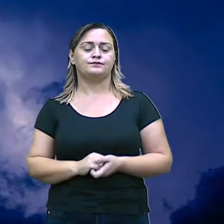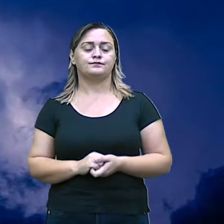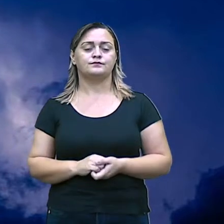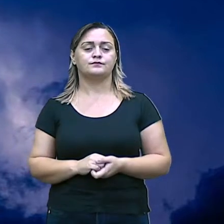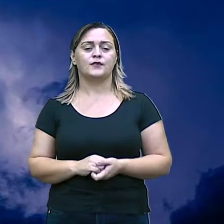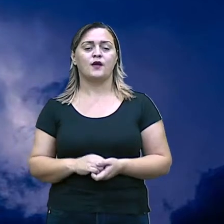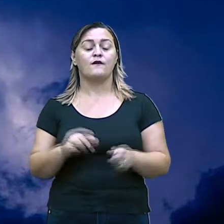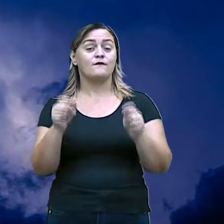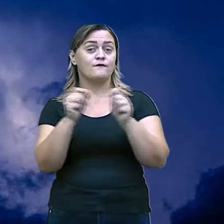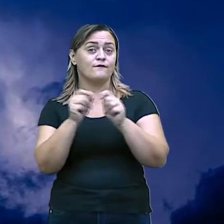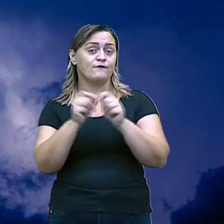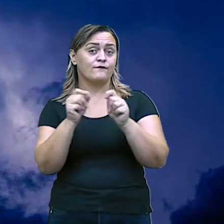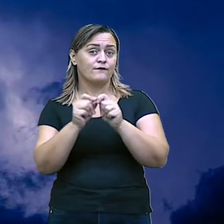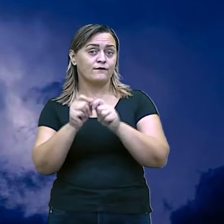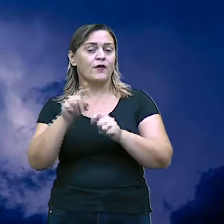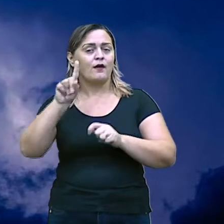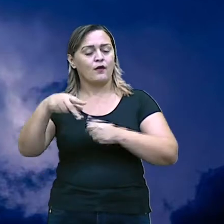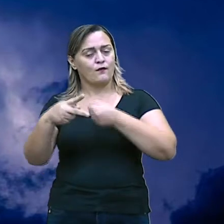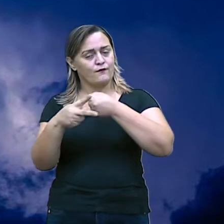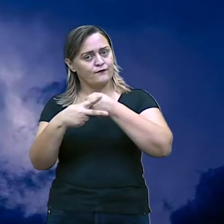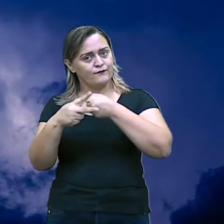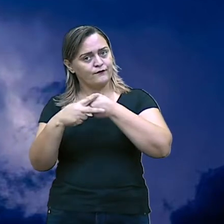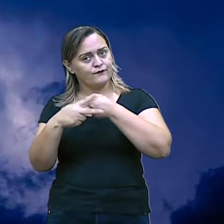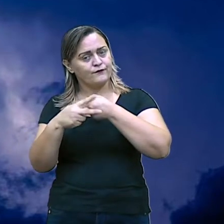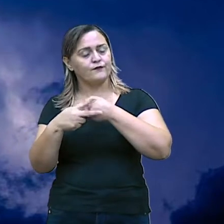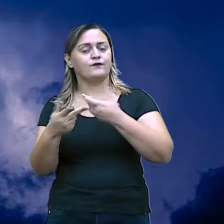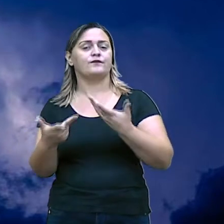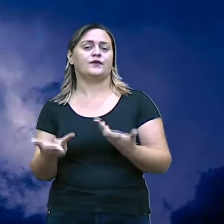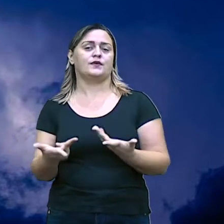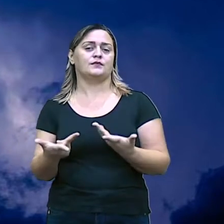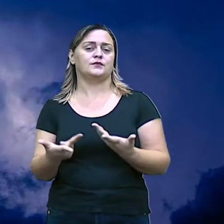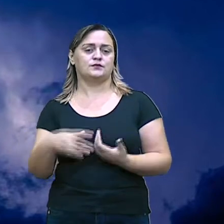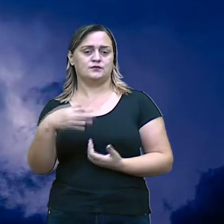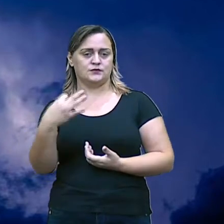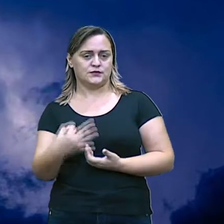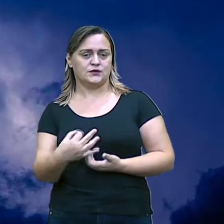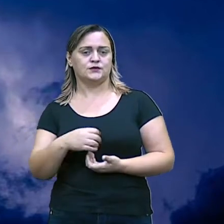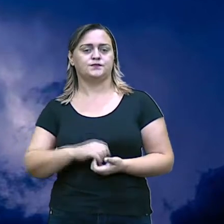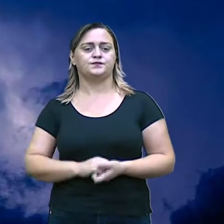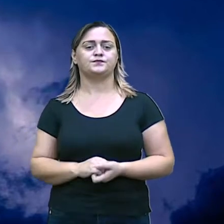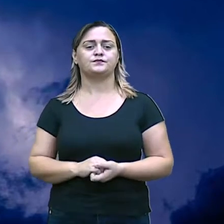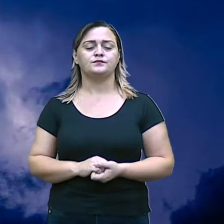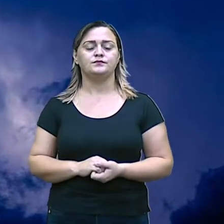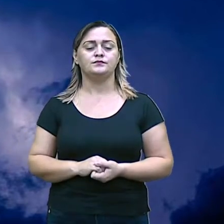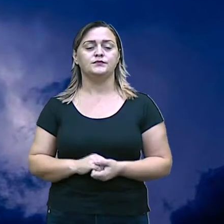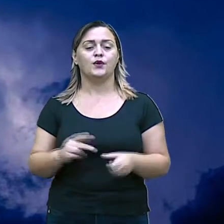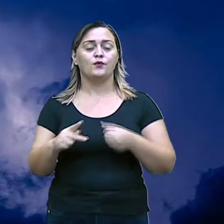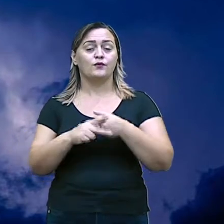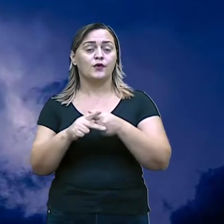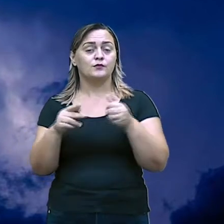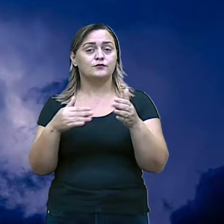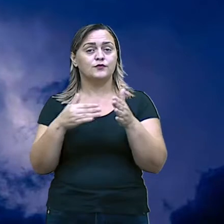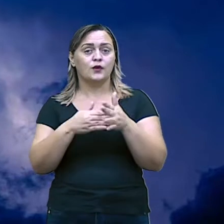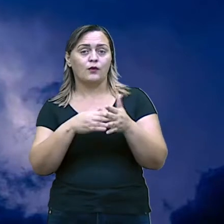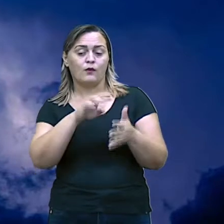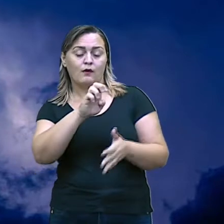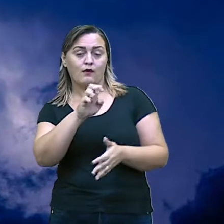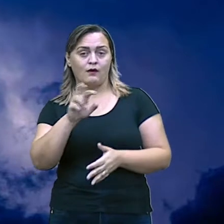né, que é conjugado aí no infinitivo e que pertence à segunda conjugação, que são os verbos terminados em ER.